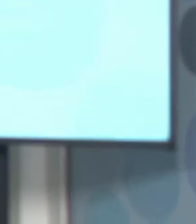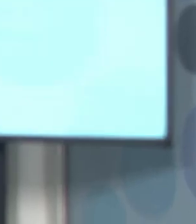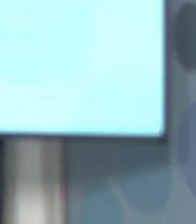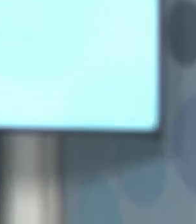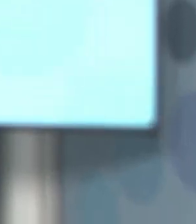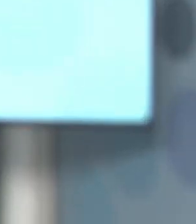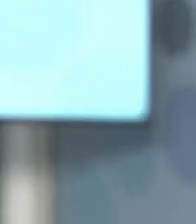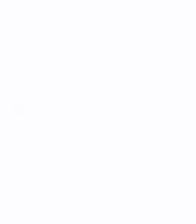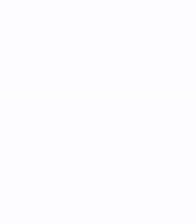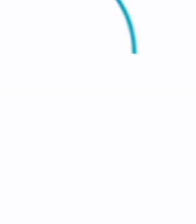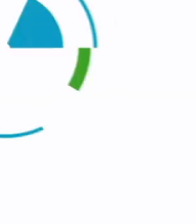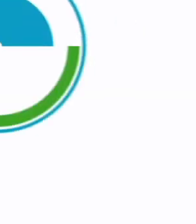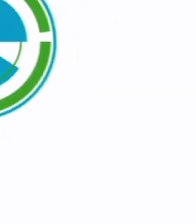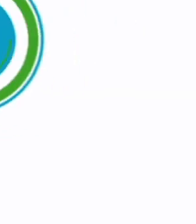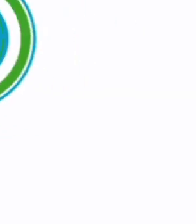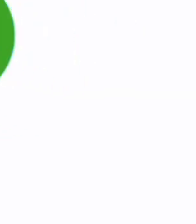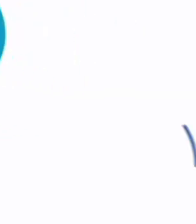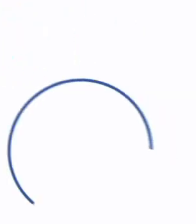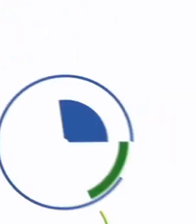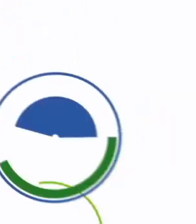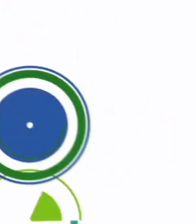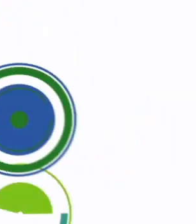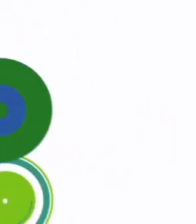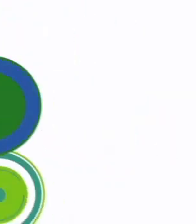Tchau, tchau.